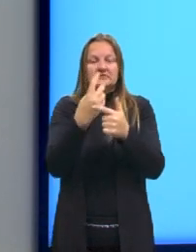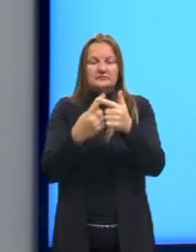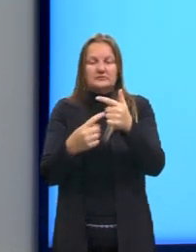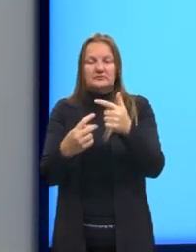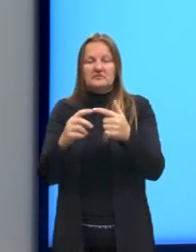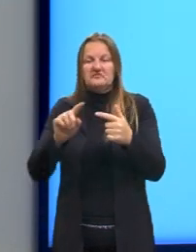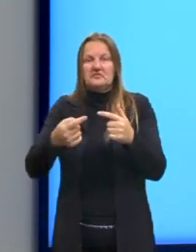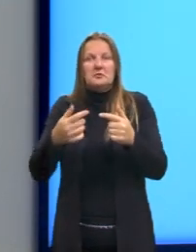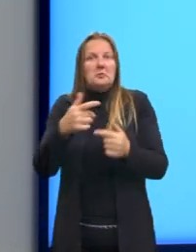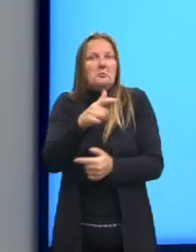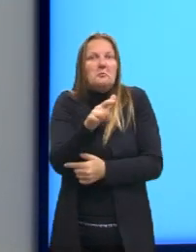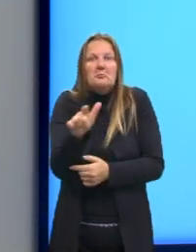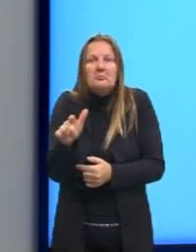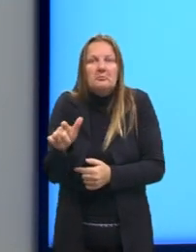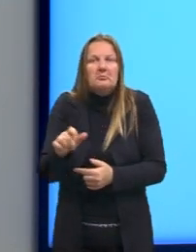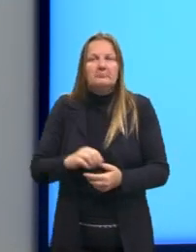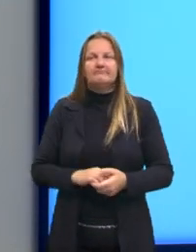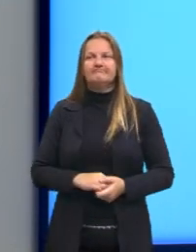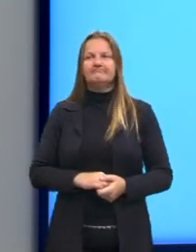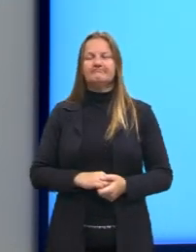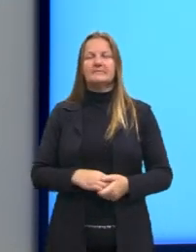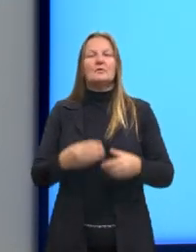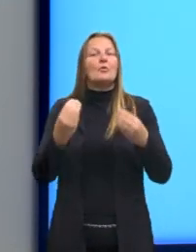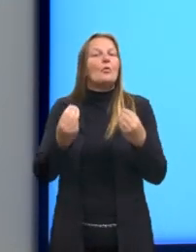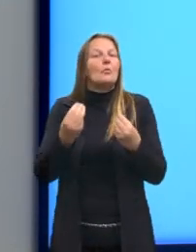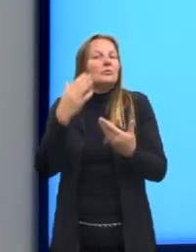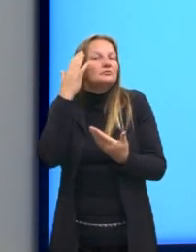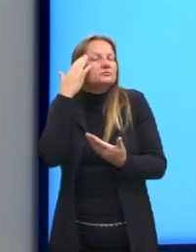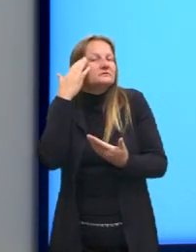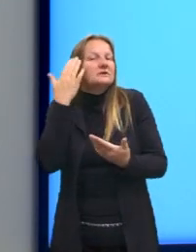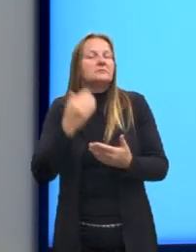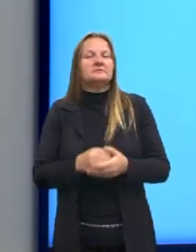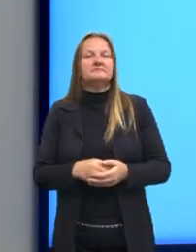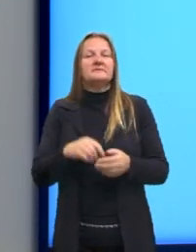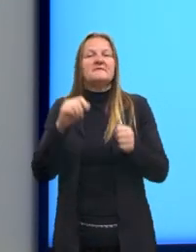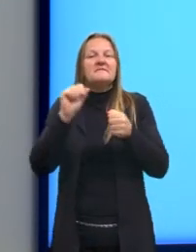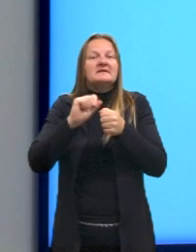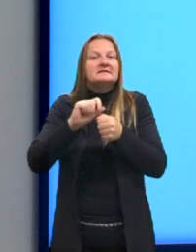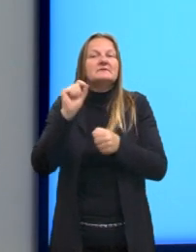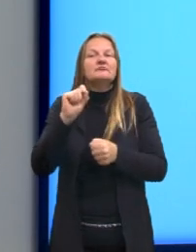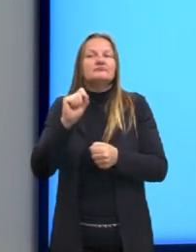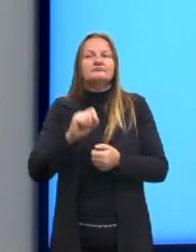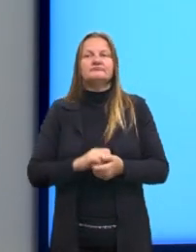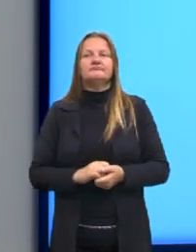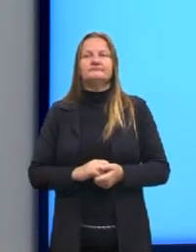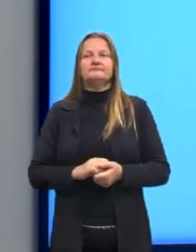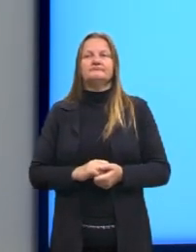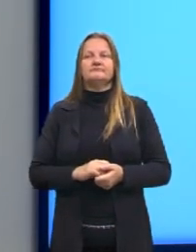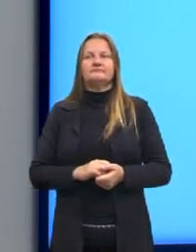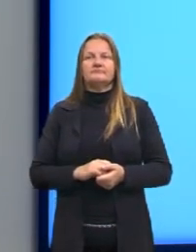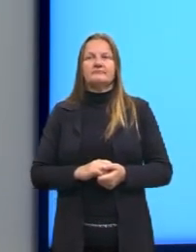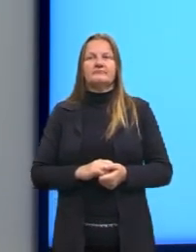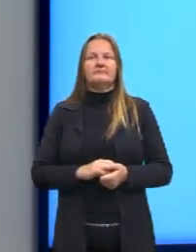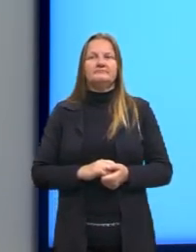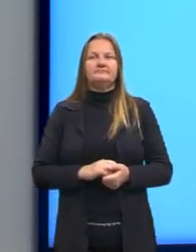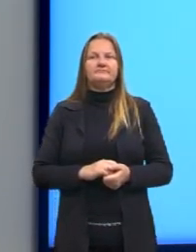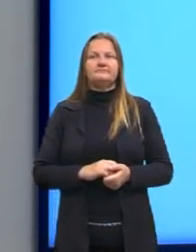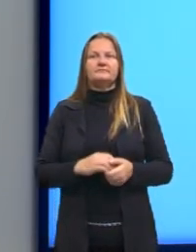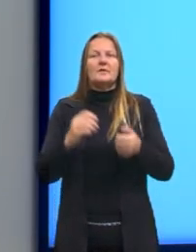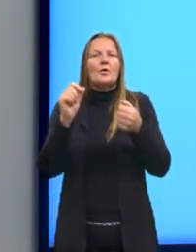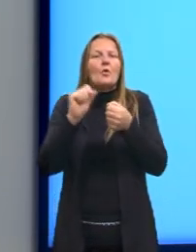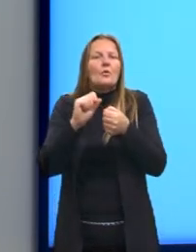2, né? Não vamos chegar na resposta correta. O que a gente pode fazer, então, para tirar aquela fração dali?